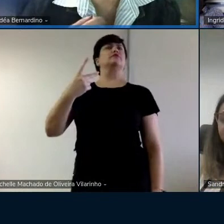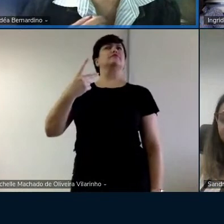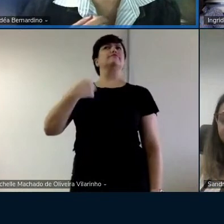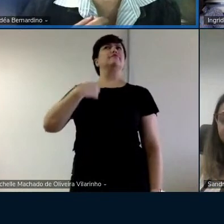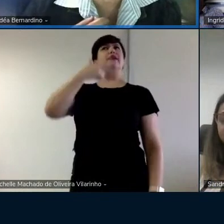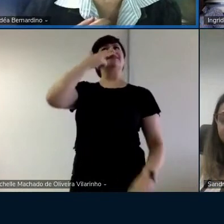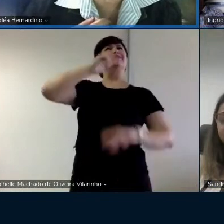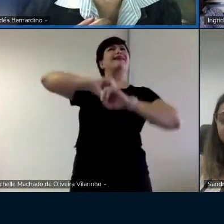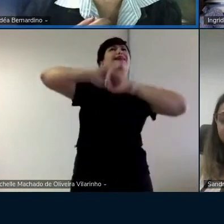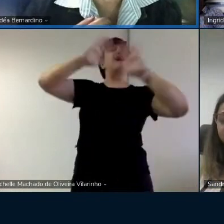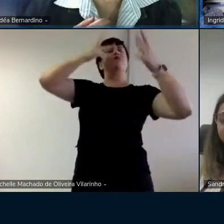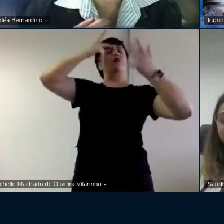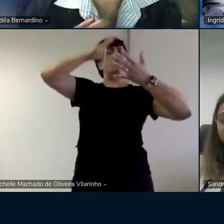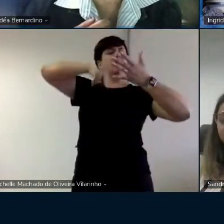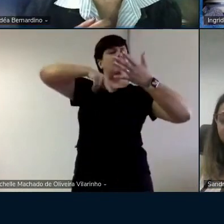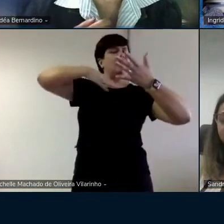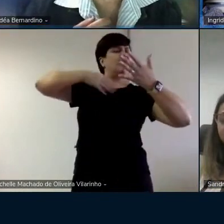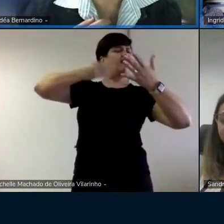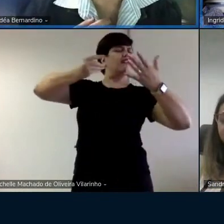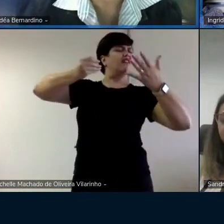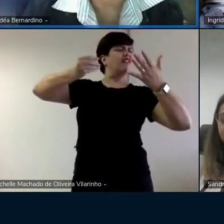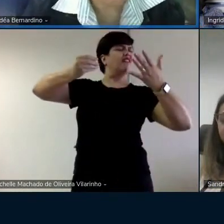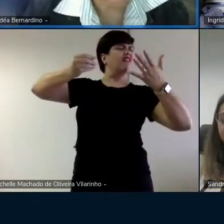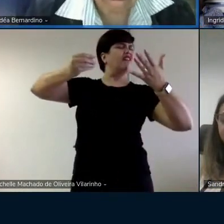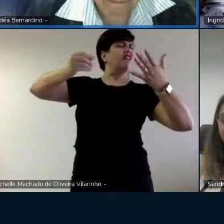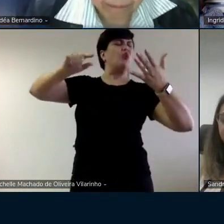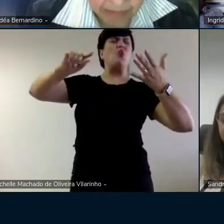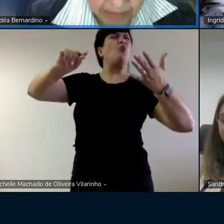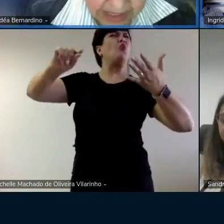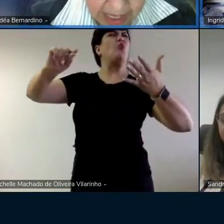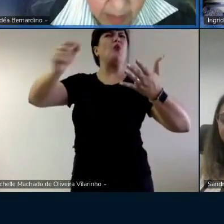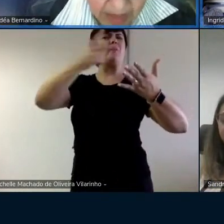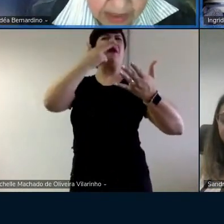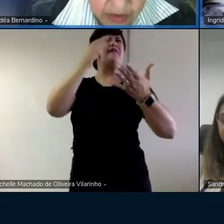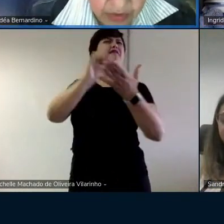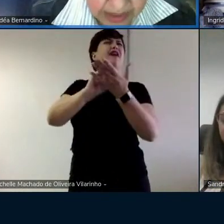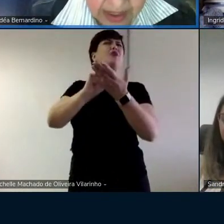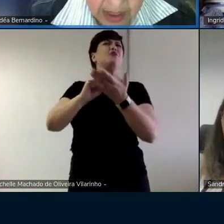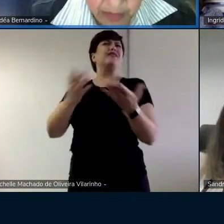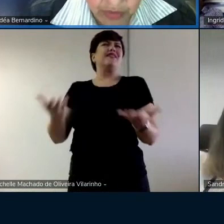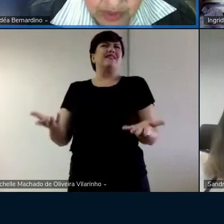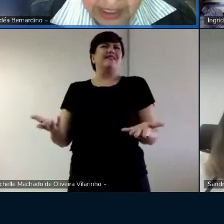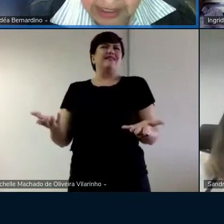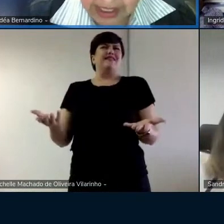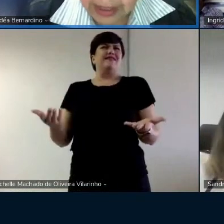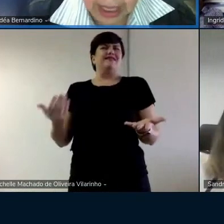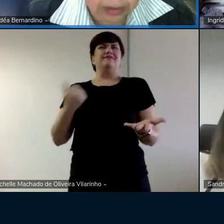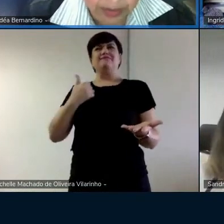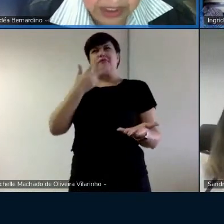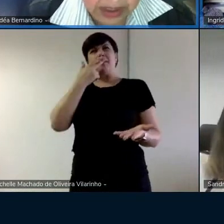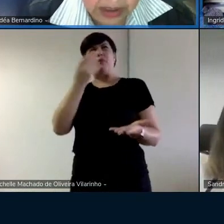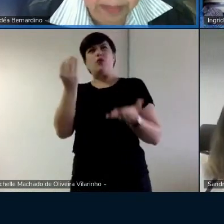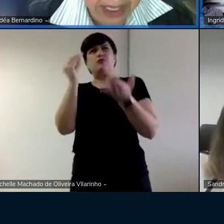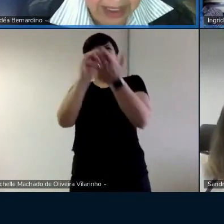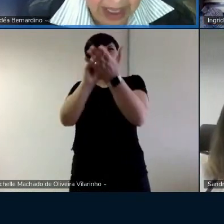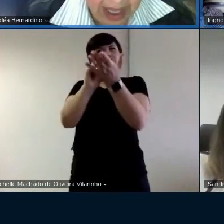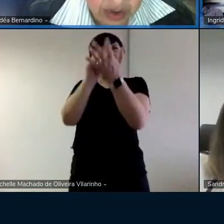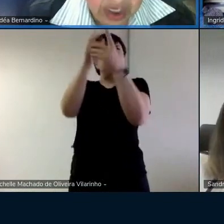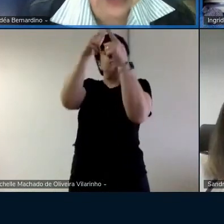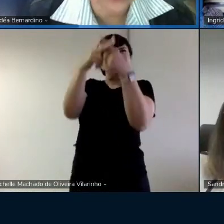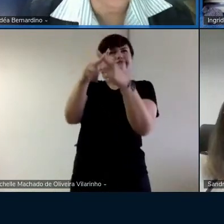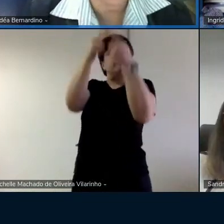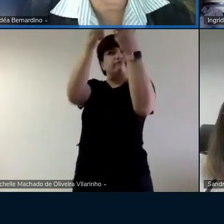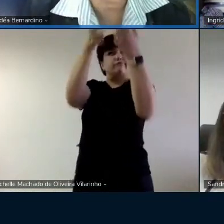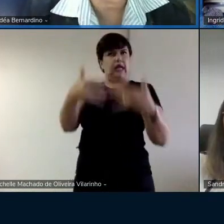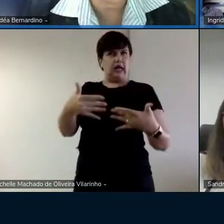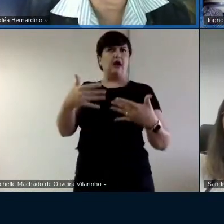para o seu leitor tá? Mas é uma questão que seria bom você acertar não preciso explicar